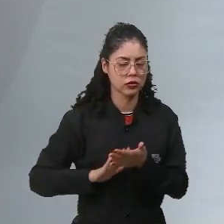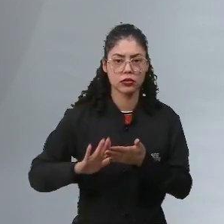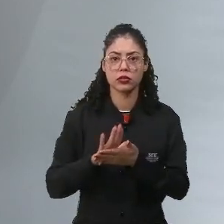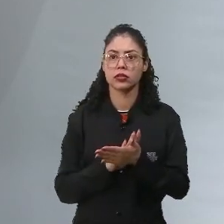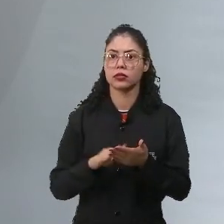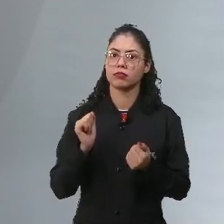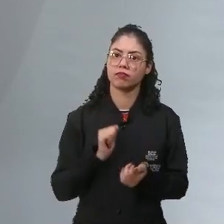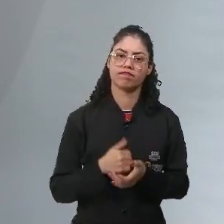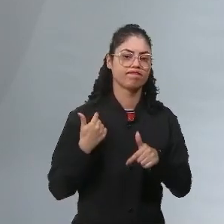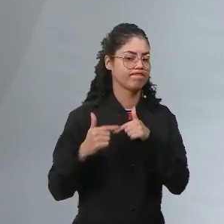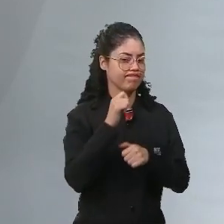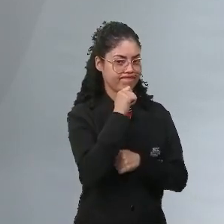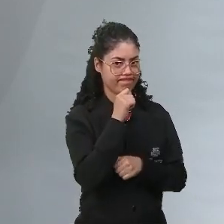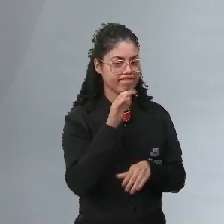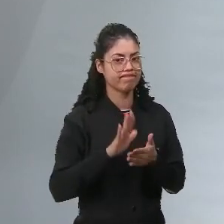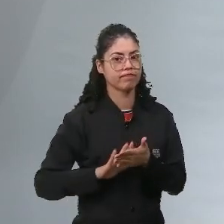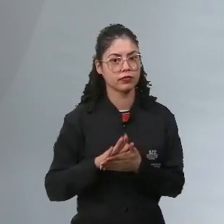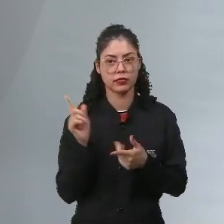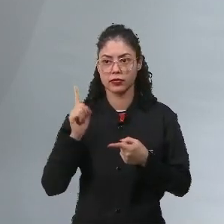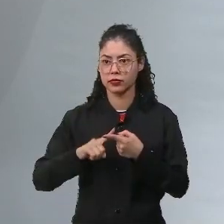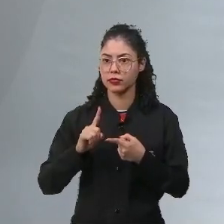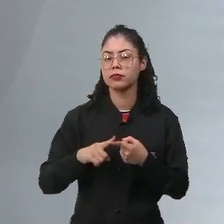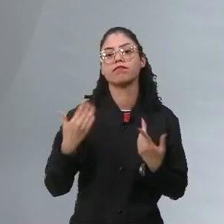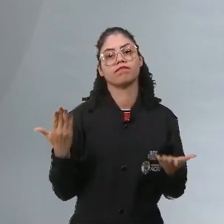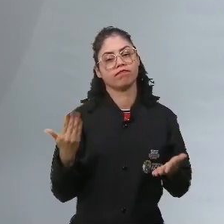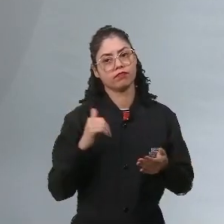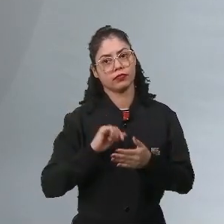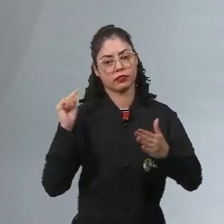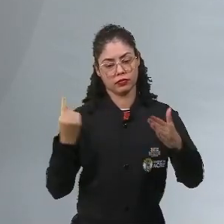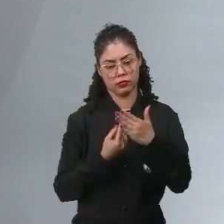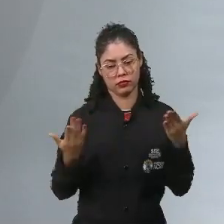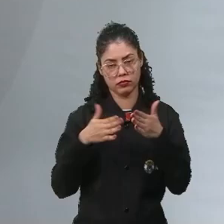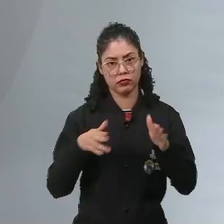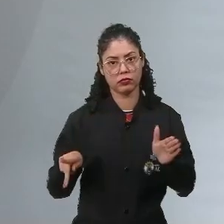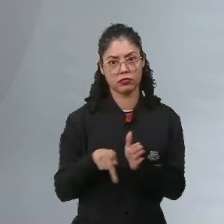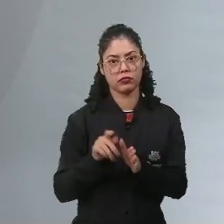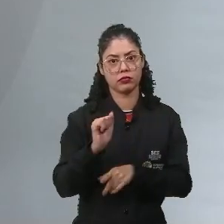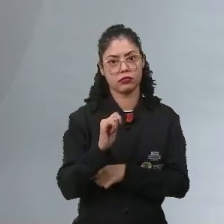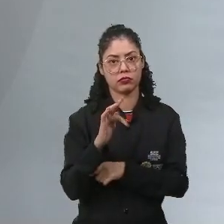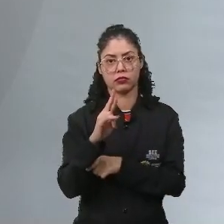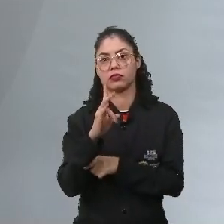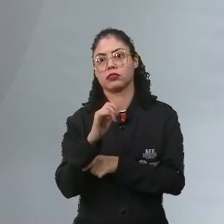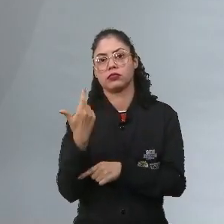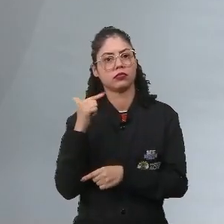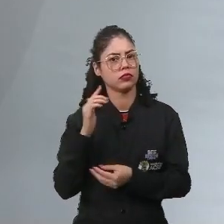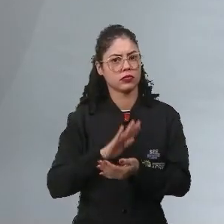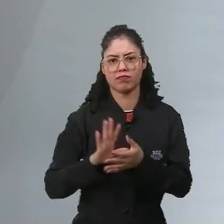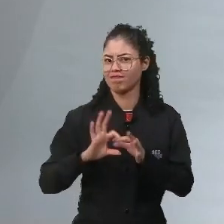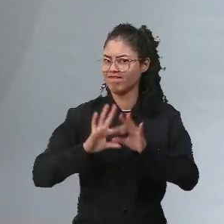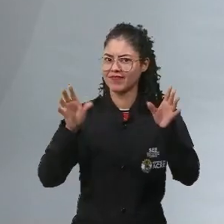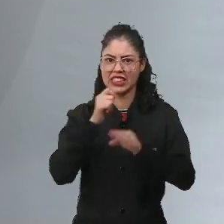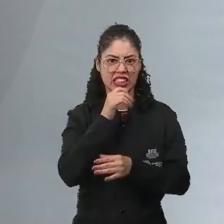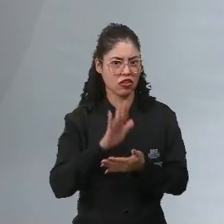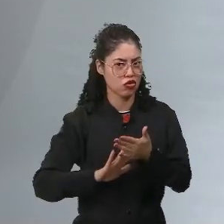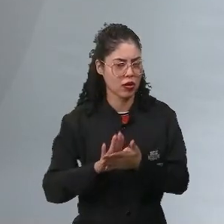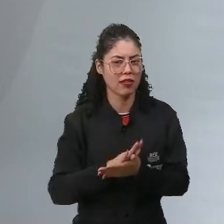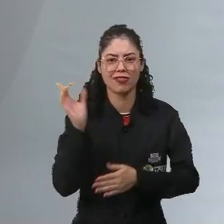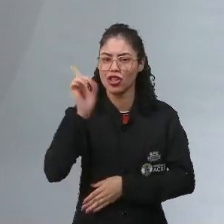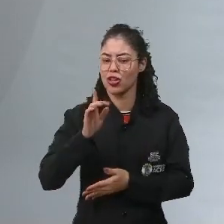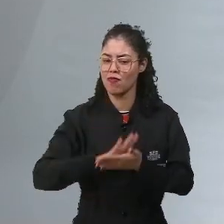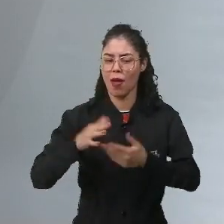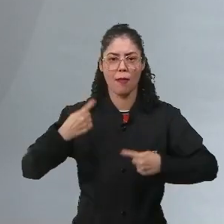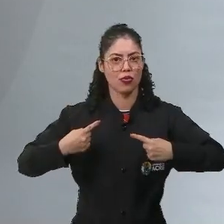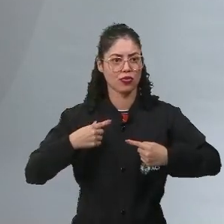tratados, não eram trabalhados. Até porque a gente está inserido aqui numa lógica do absolutismo, em a população não tinha liberdade, principalmente não tinha direitos